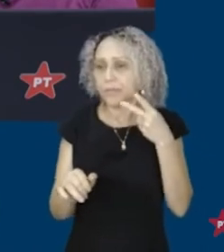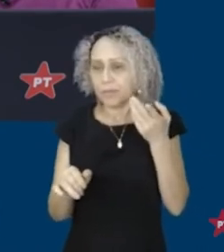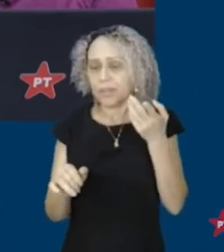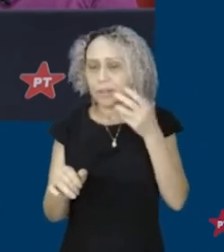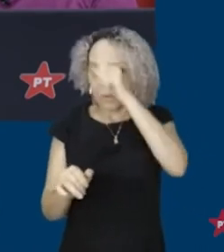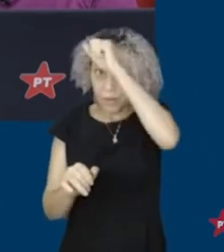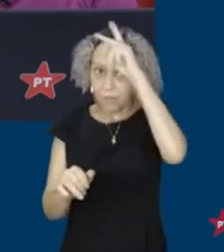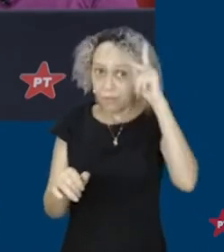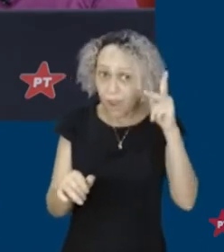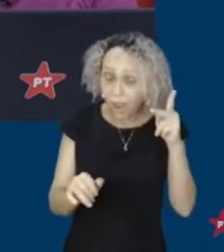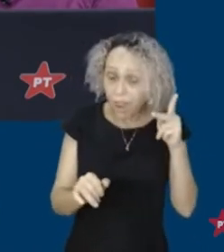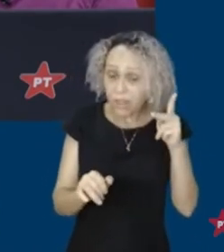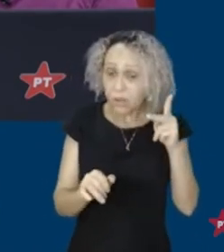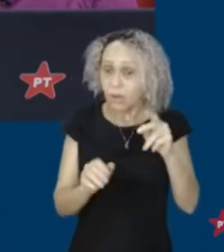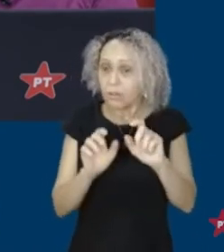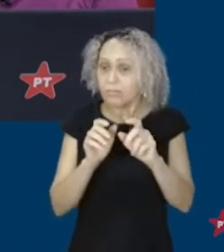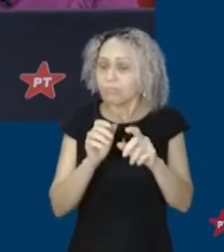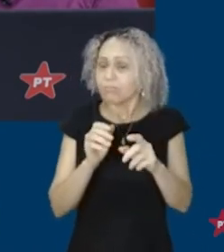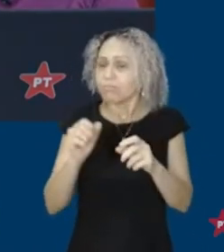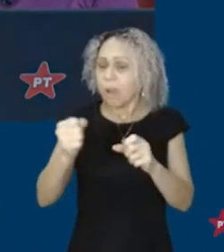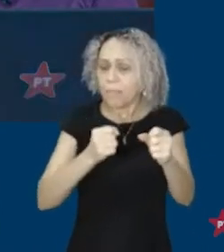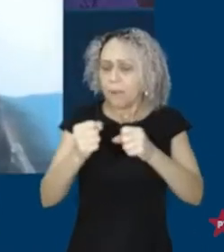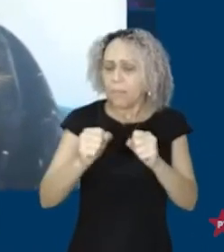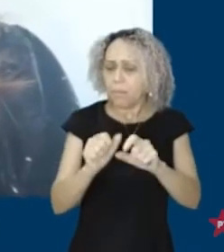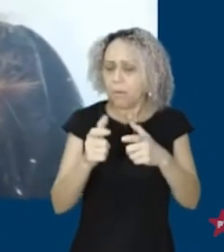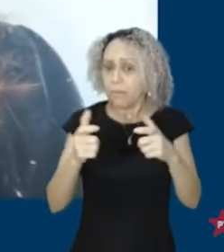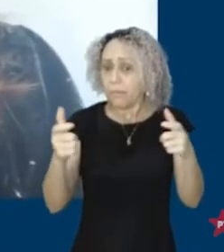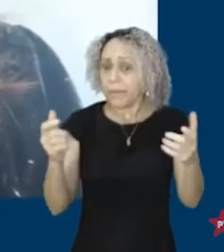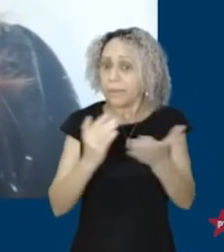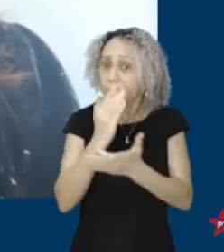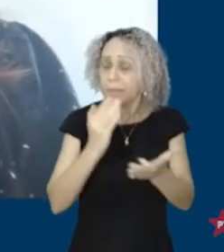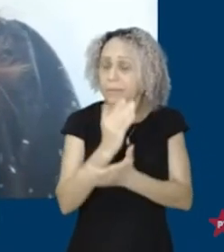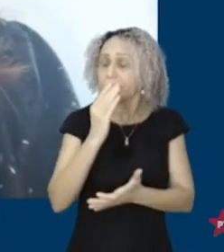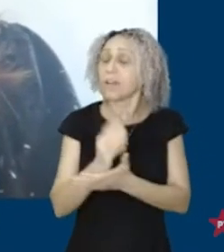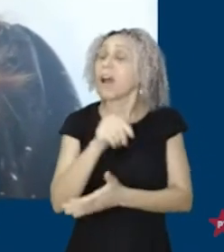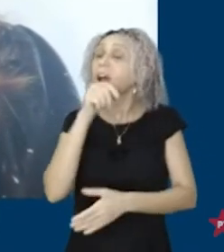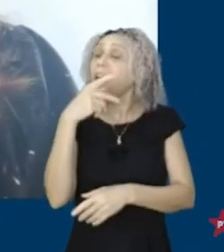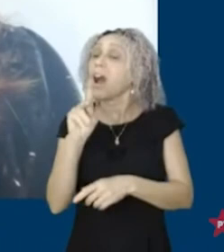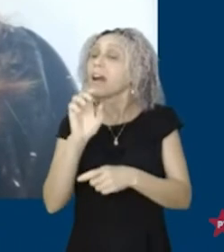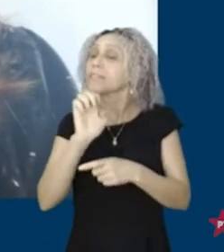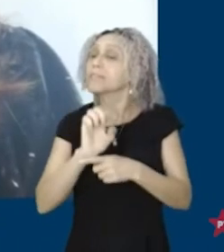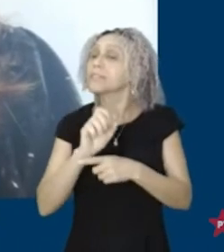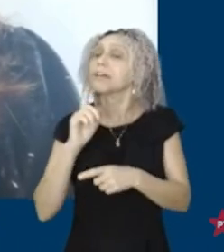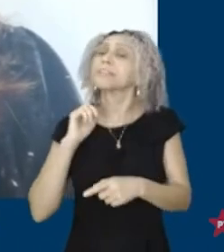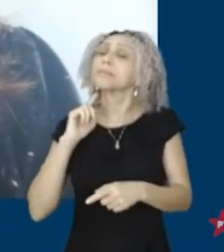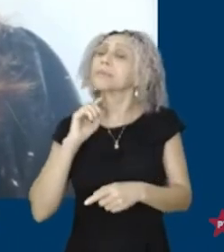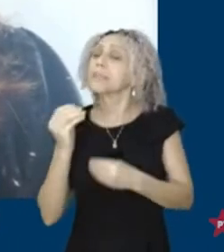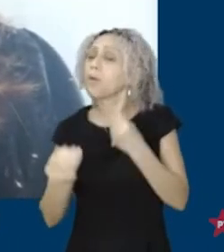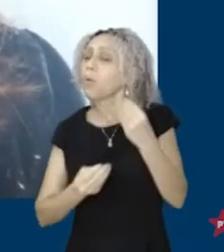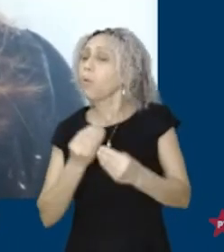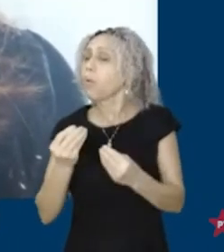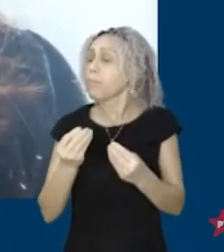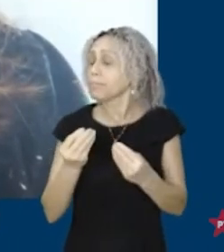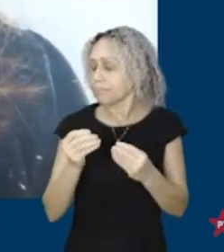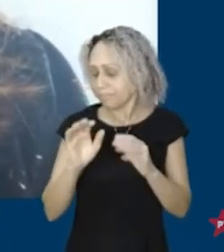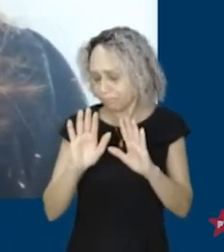Então, eu tô responsável pelo grupo de trabalho eleitoral aqui em Minas. Nós estamos começando